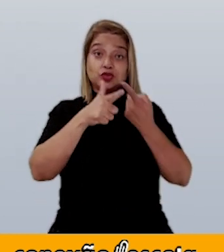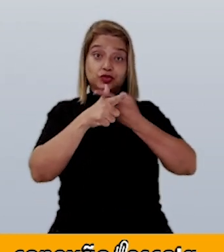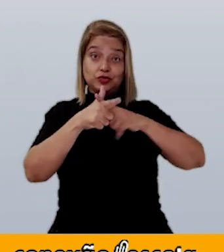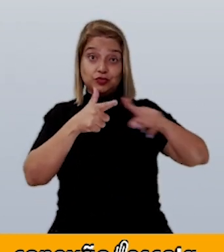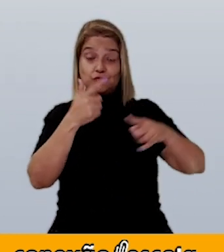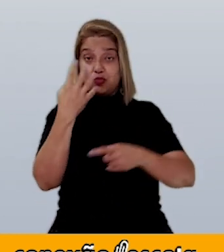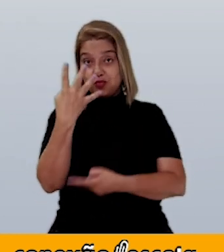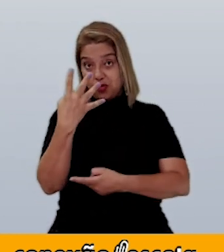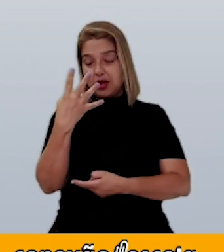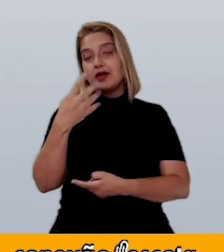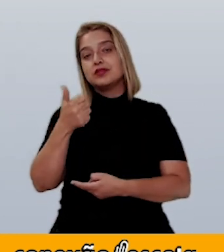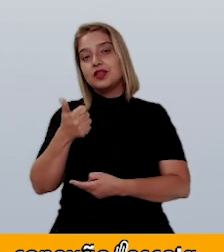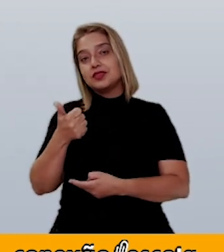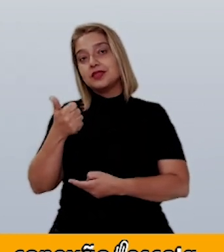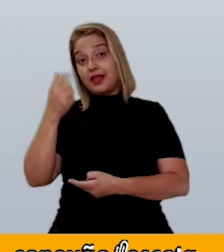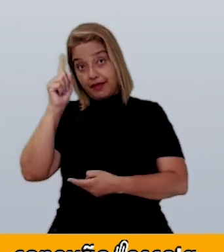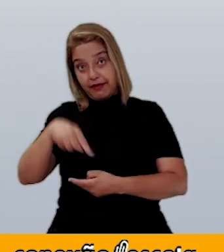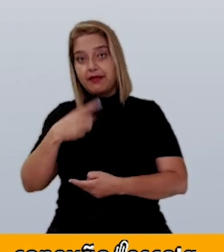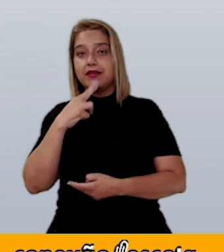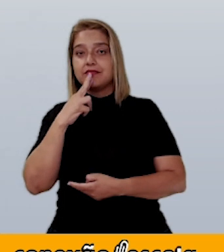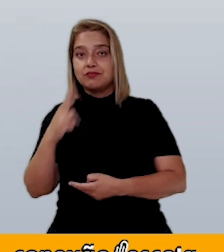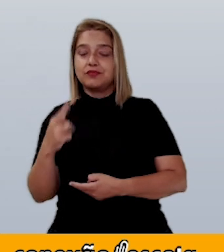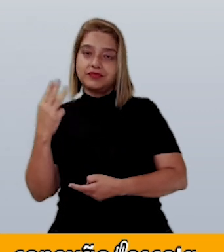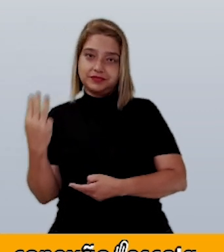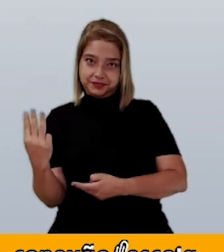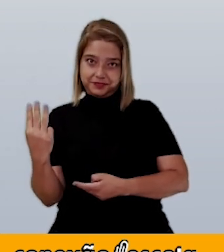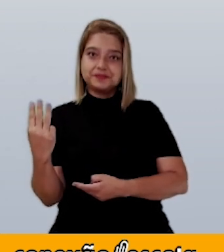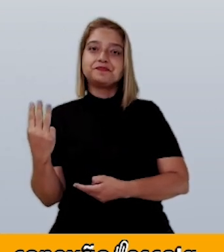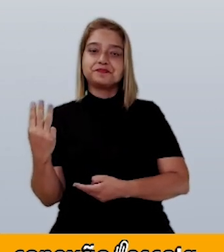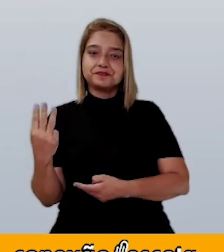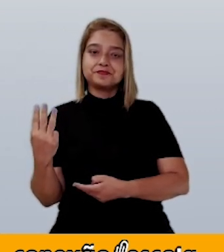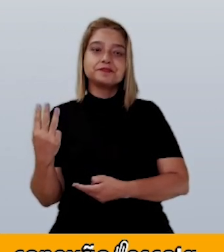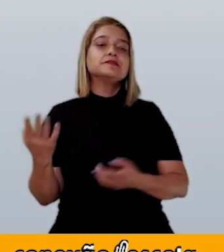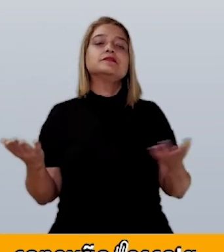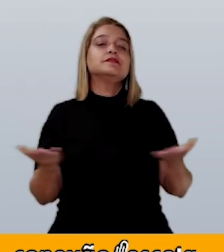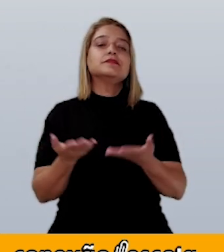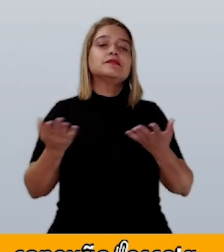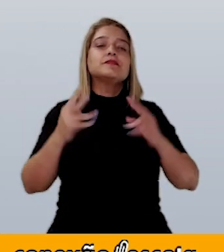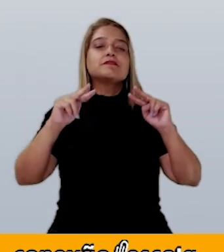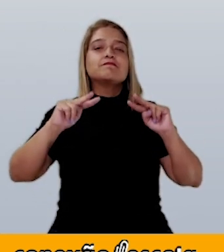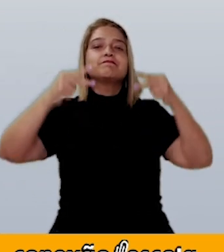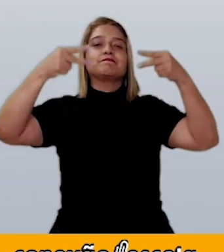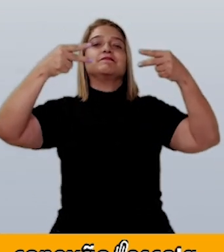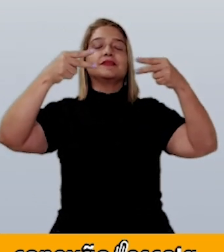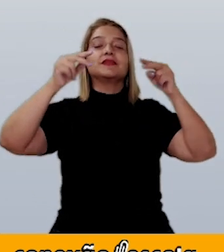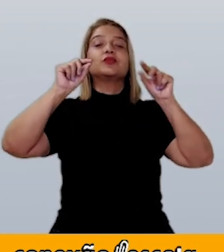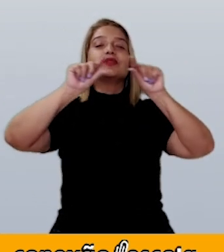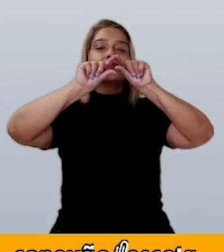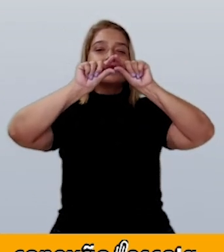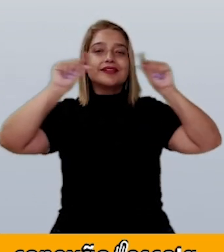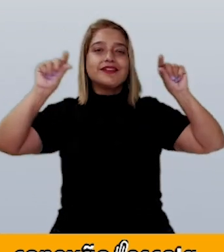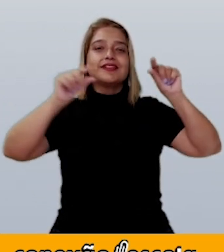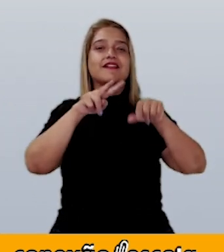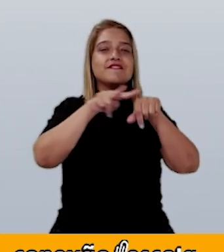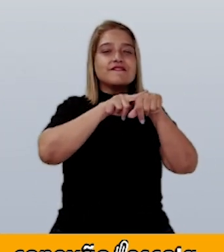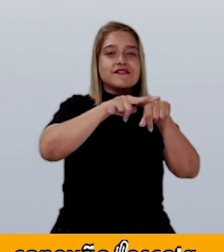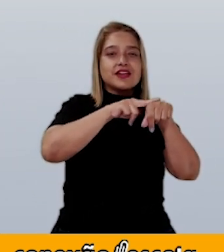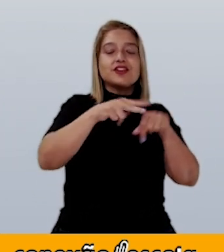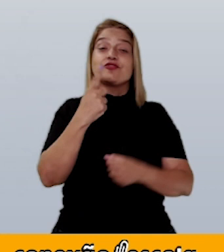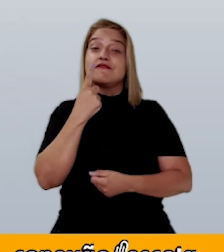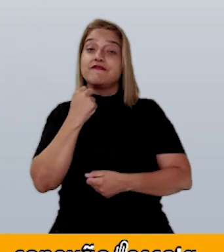dividido por quatro é três. A penúltima redução que eu vou fazer